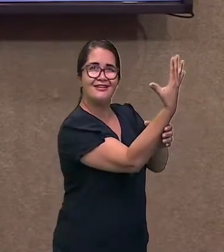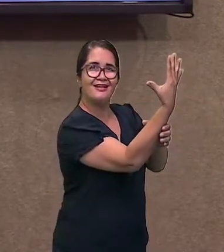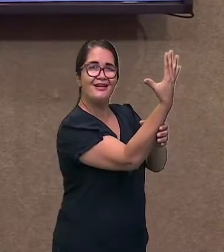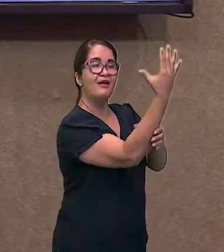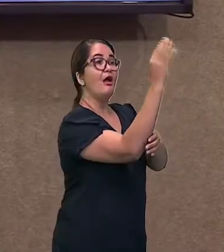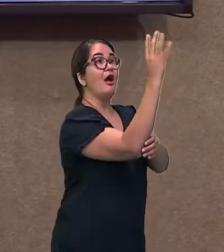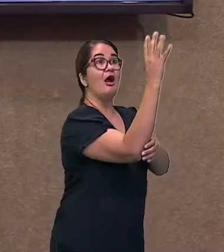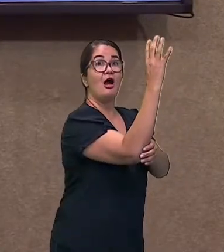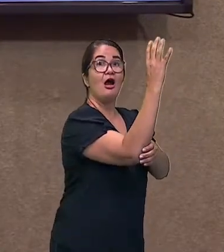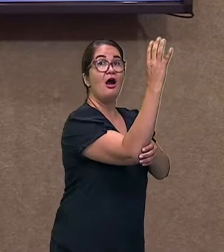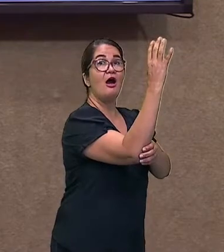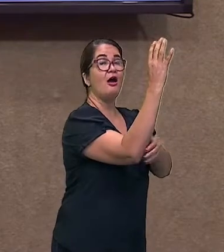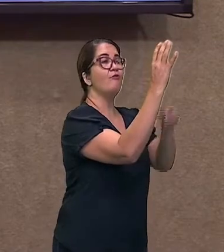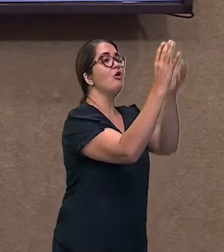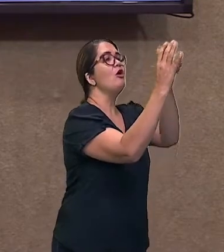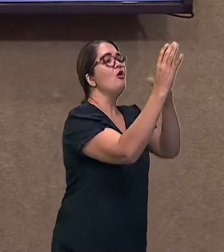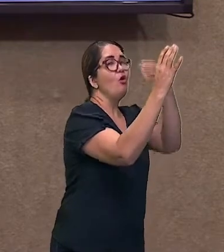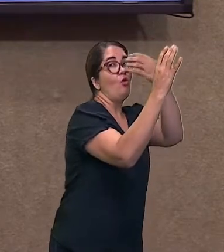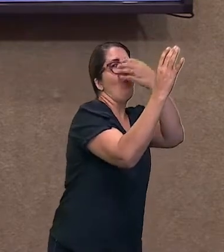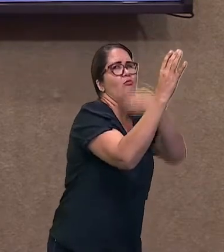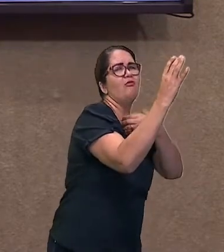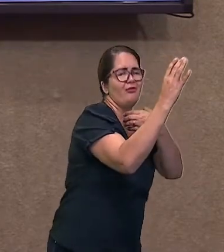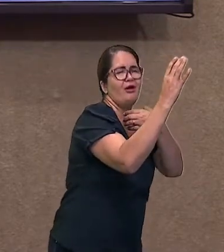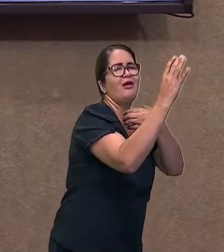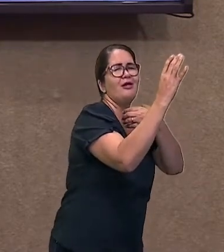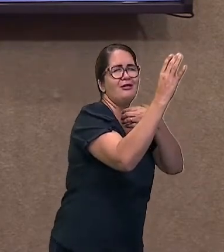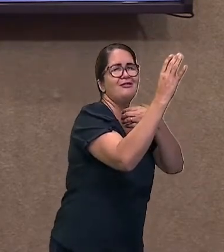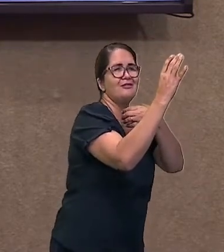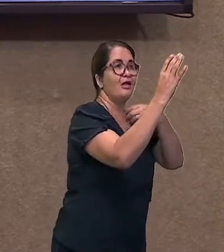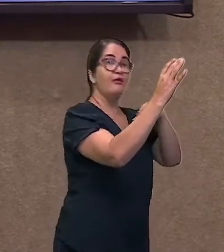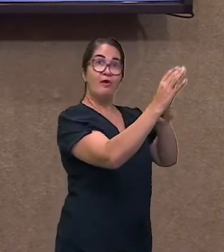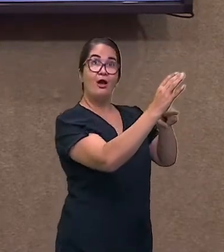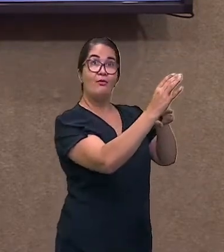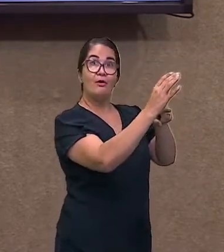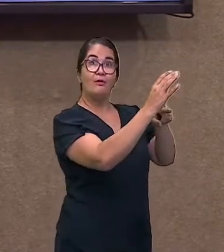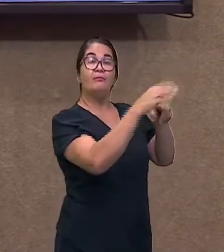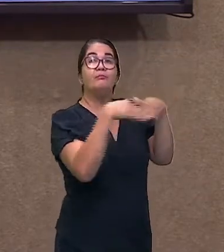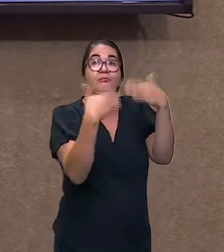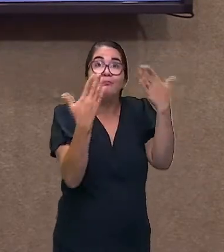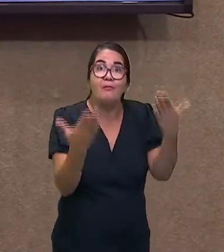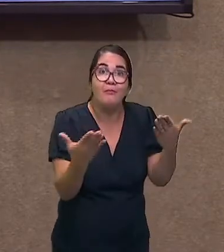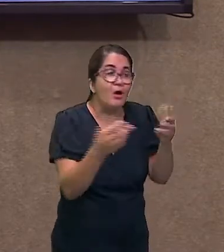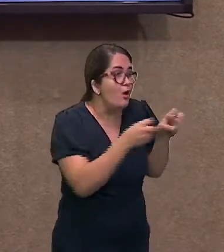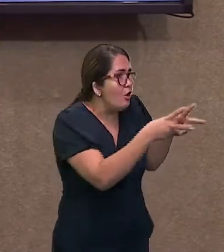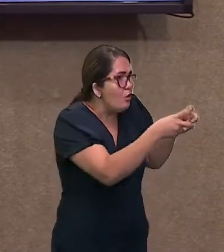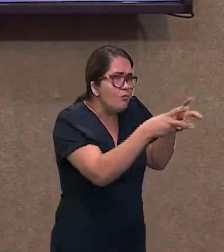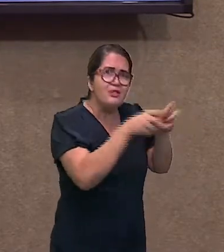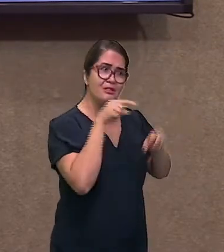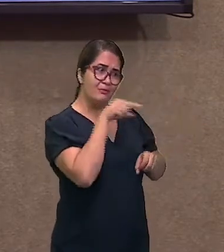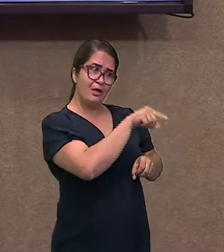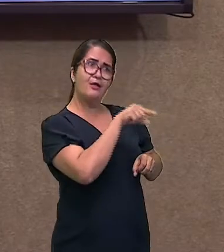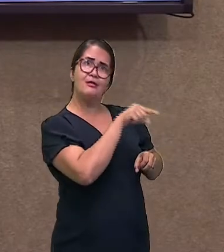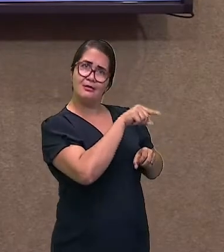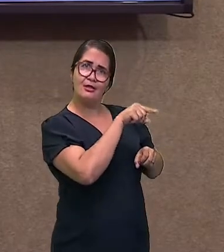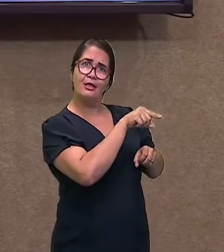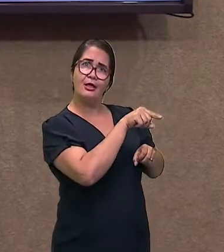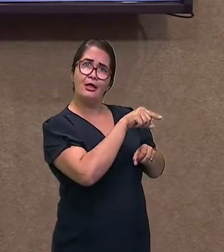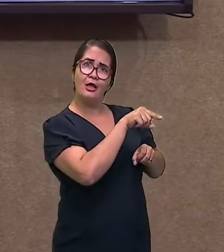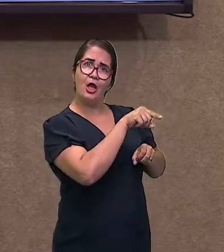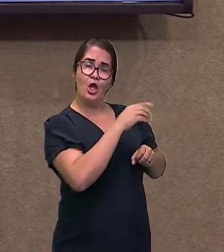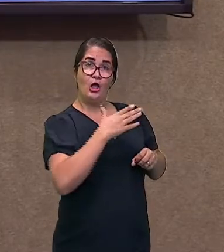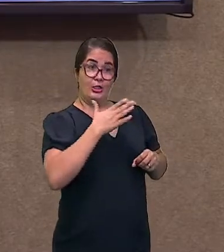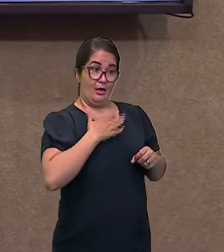Outros bichinhos, outros seres vivos que vão interagir ali. Vamos pensar direitinho. Eu vou ter